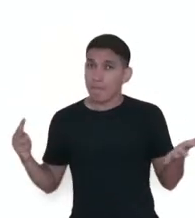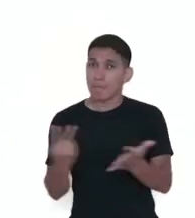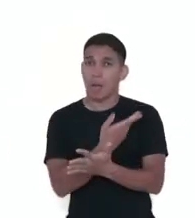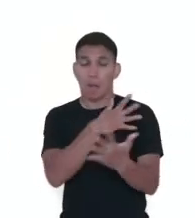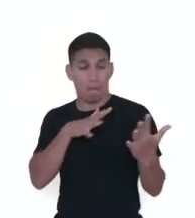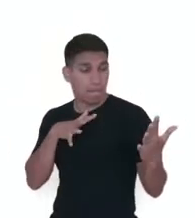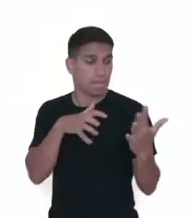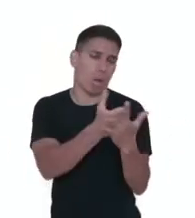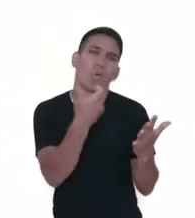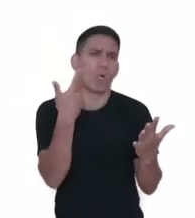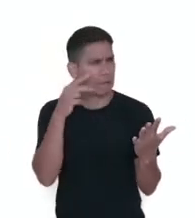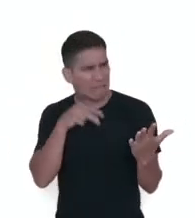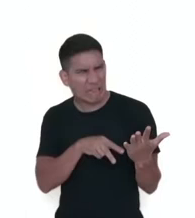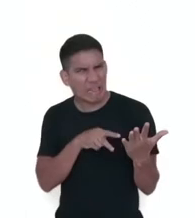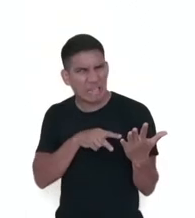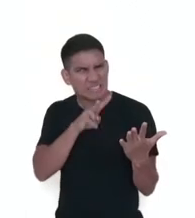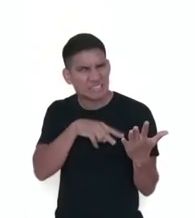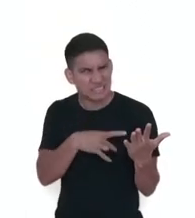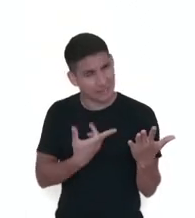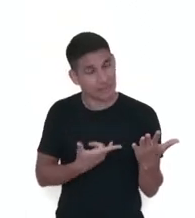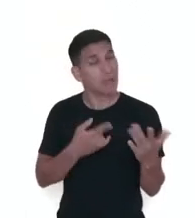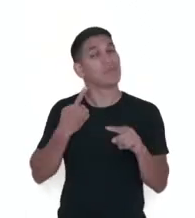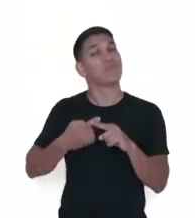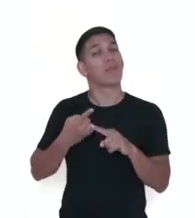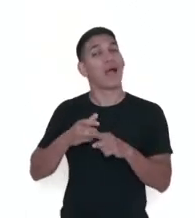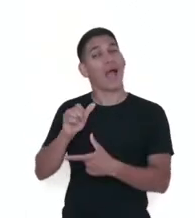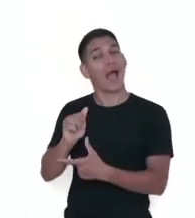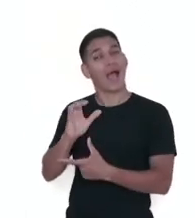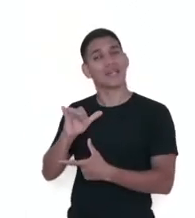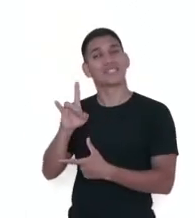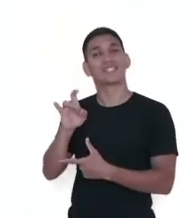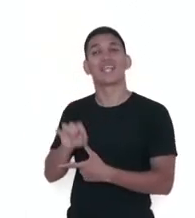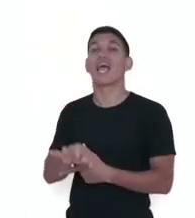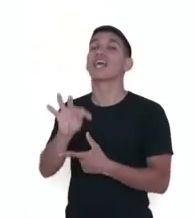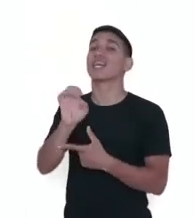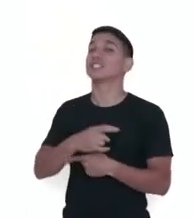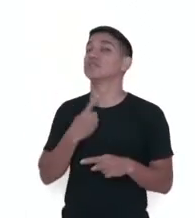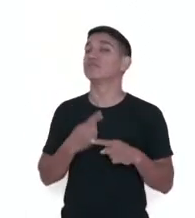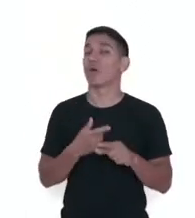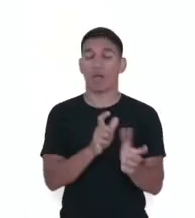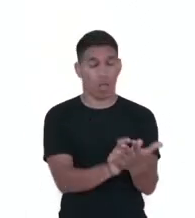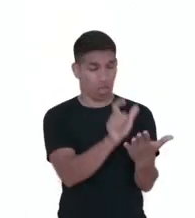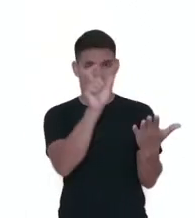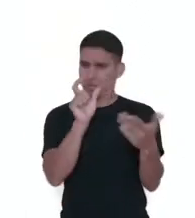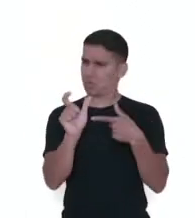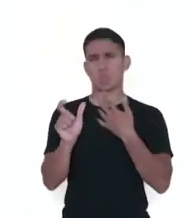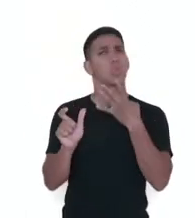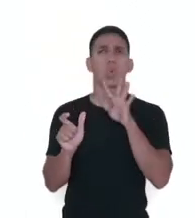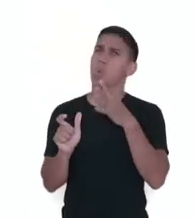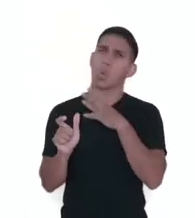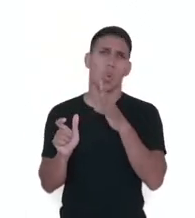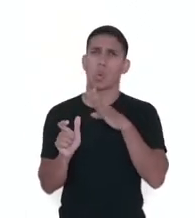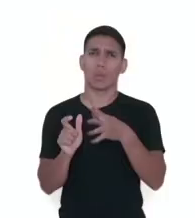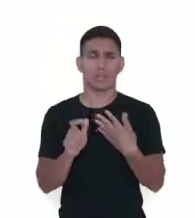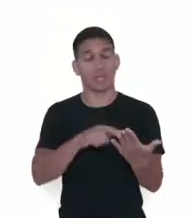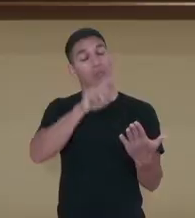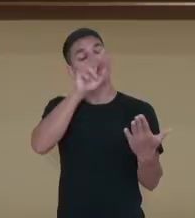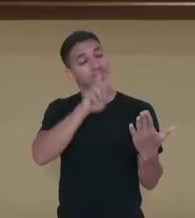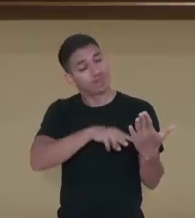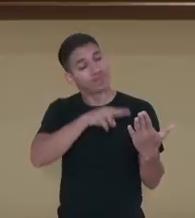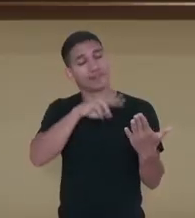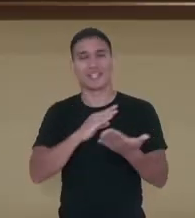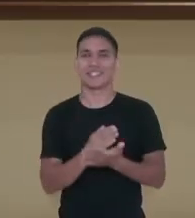leitura? Ele considerou o fato de alguém ter encontrado uma palavra desconhecida no meio do livro que ele estava lendo.